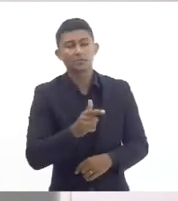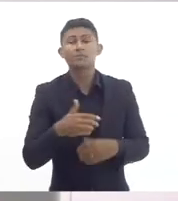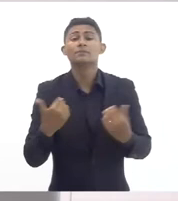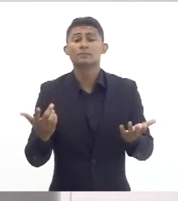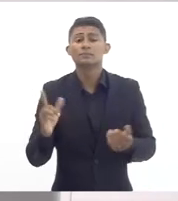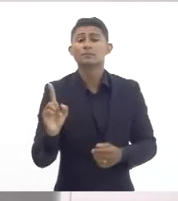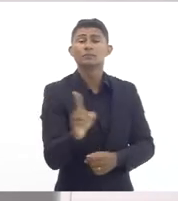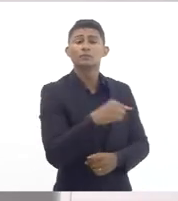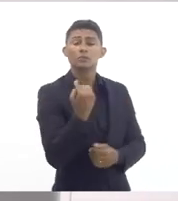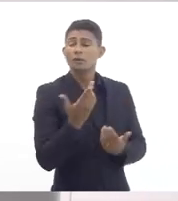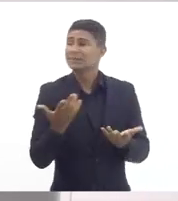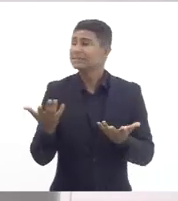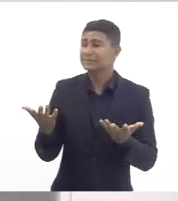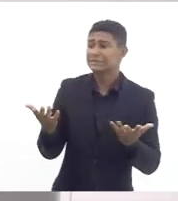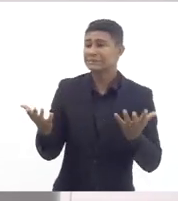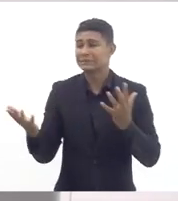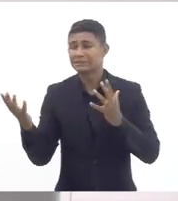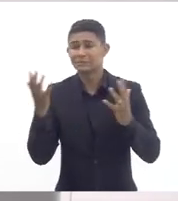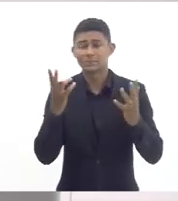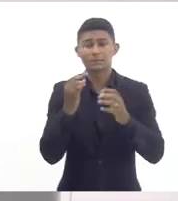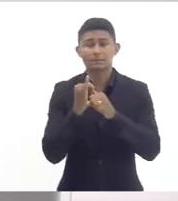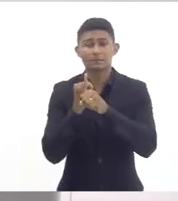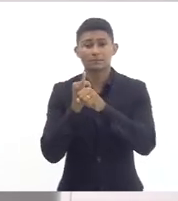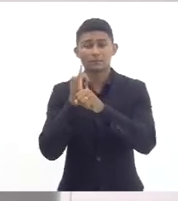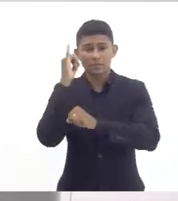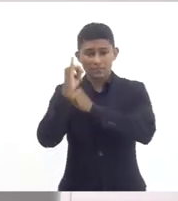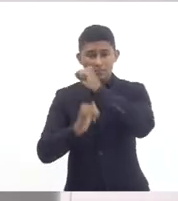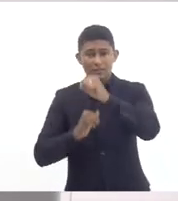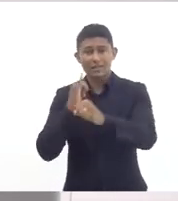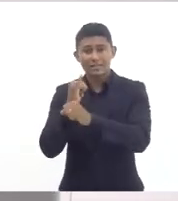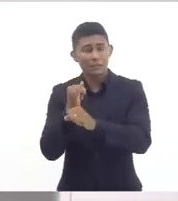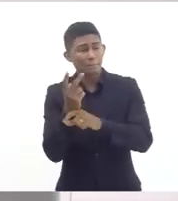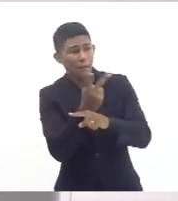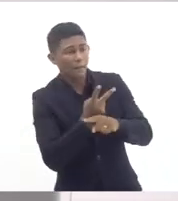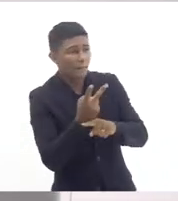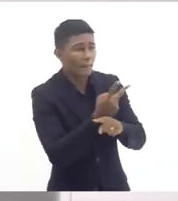internet ou por forma pessoal